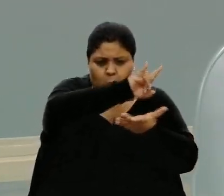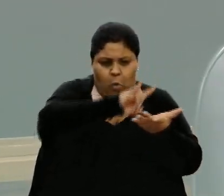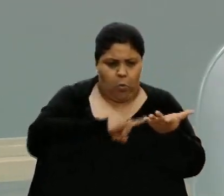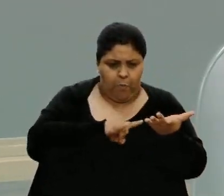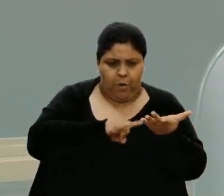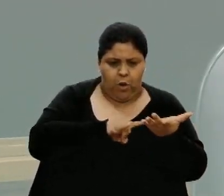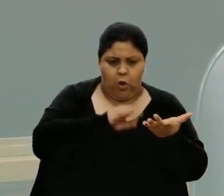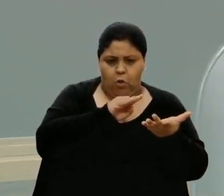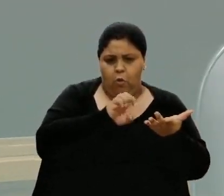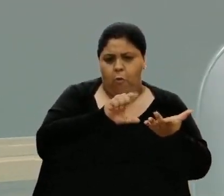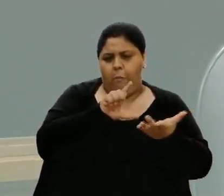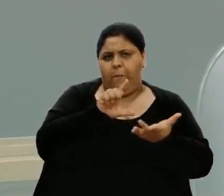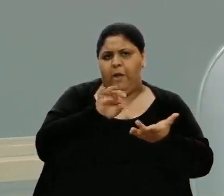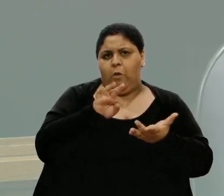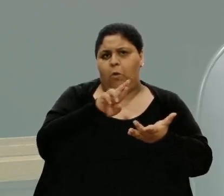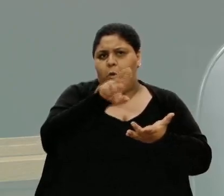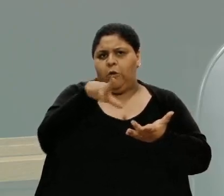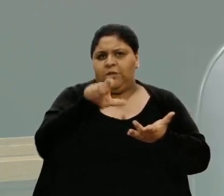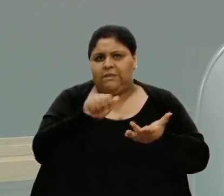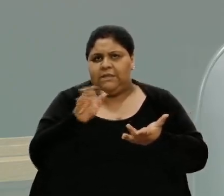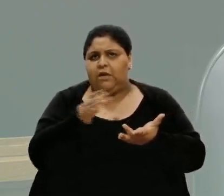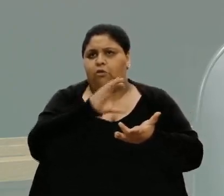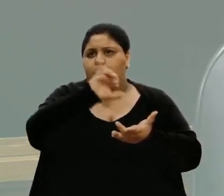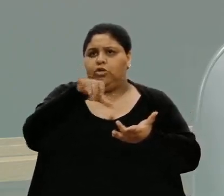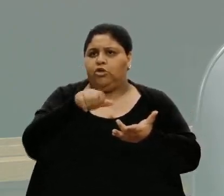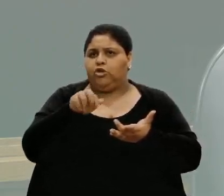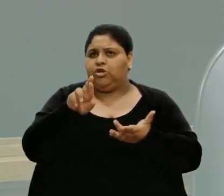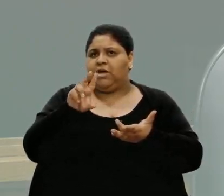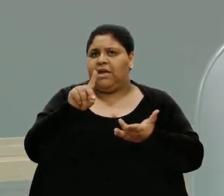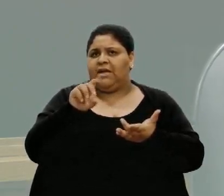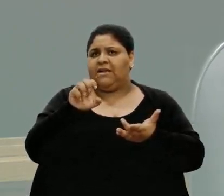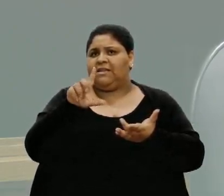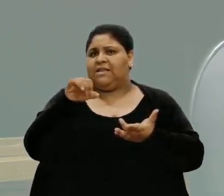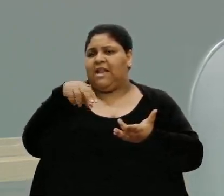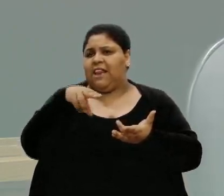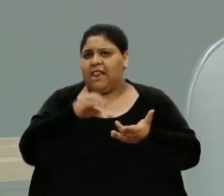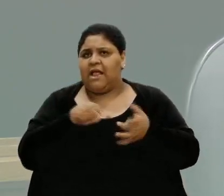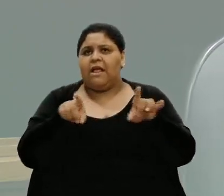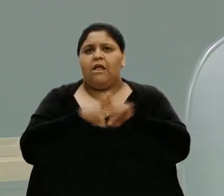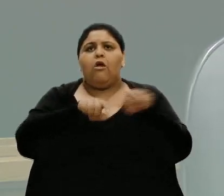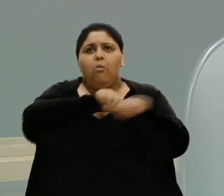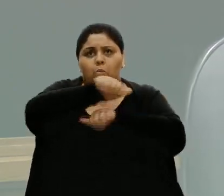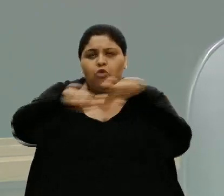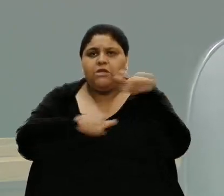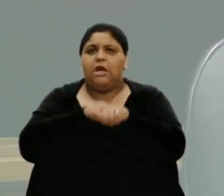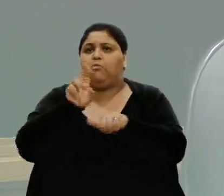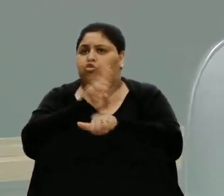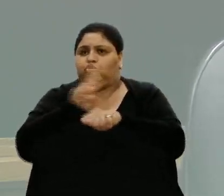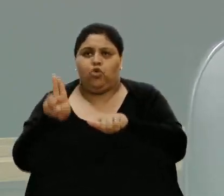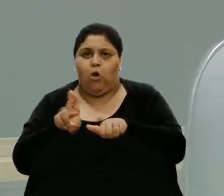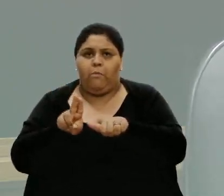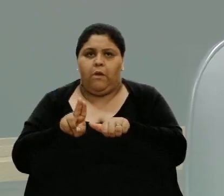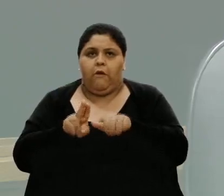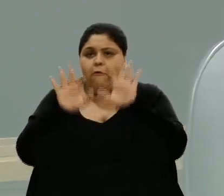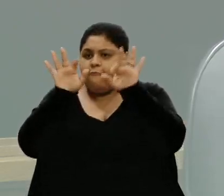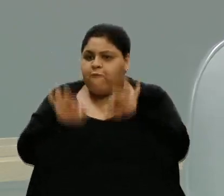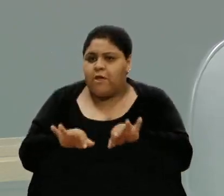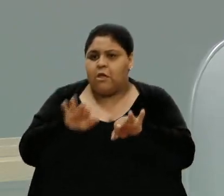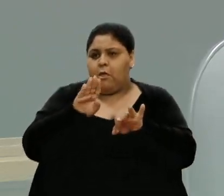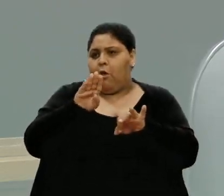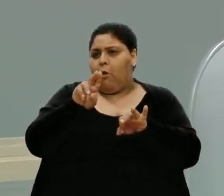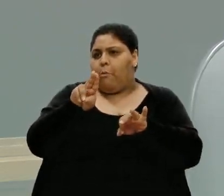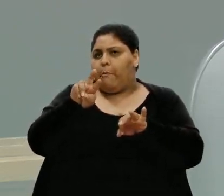do Jardelino Ramos, que também mudamos o nome, vamos parar de chamar do Burgo ou da Zona do Cemitério. E fazendo